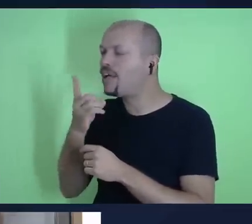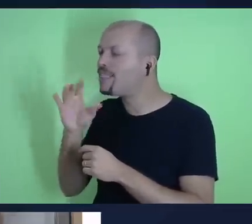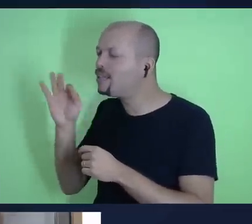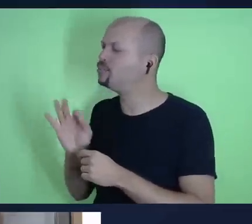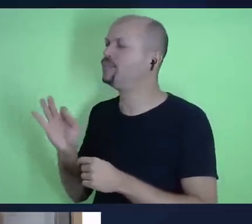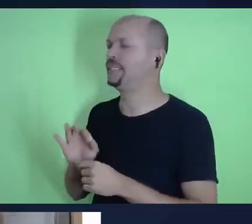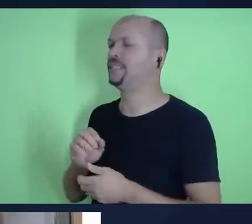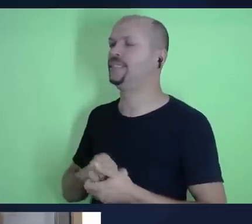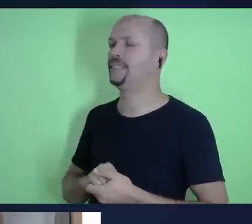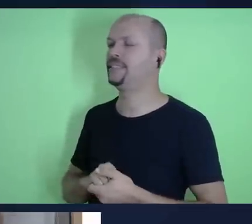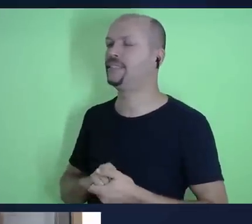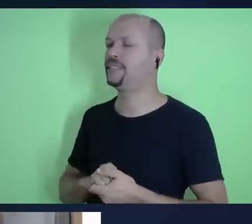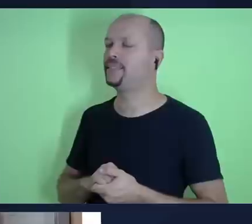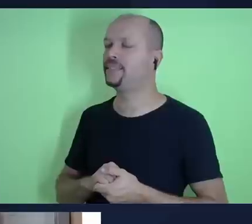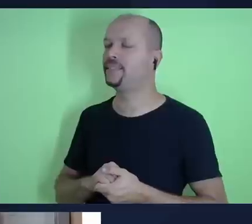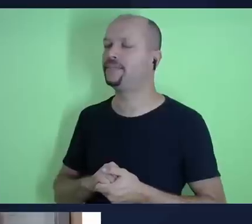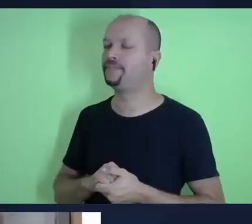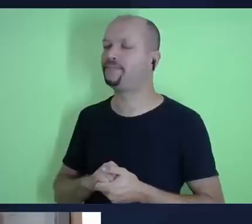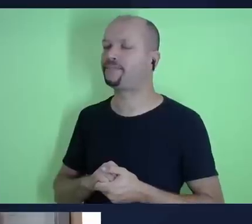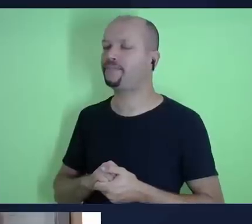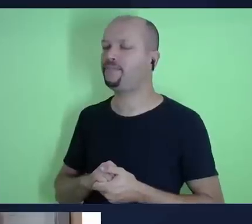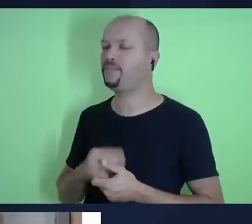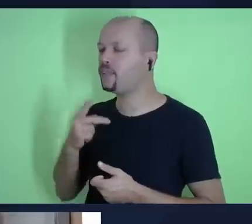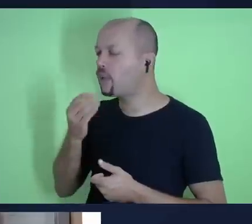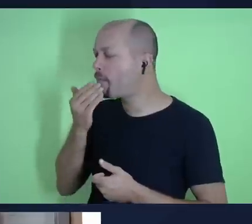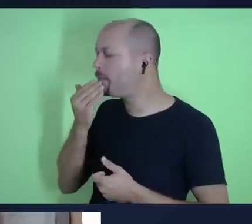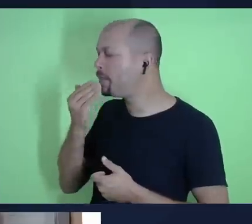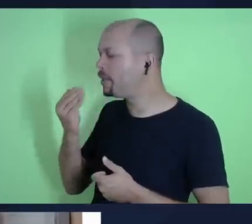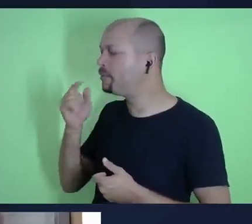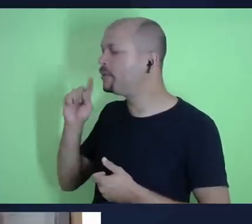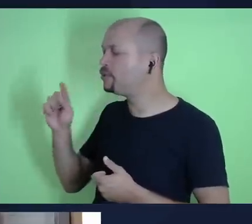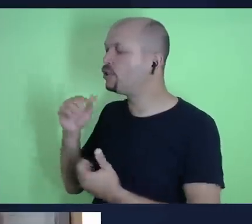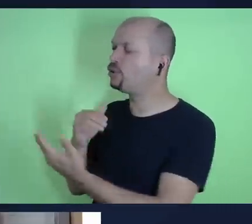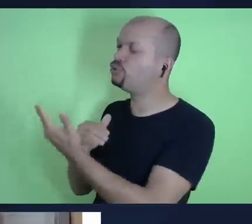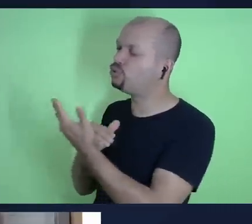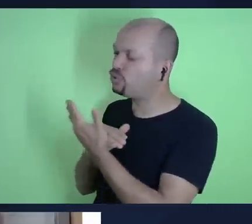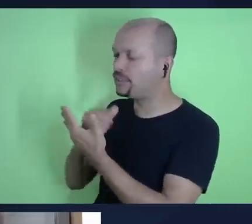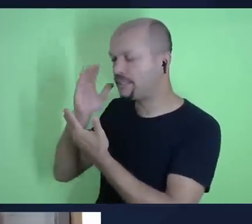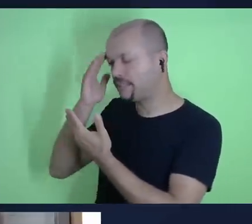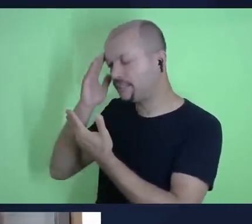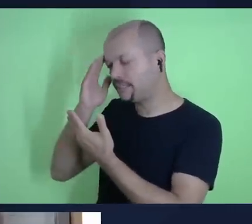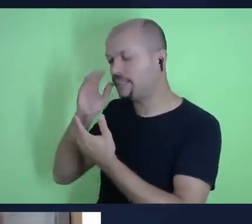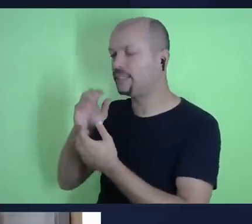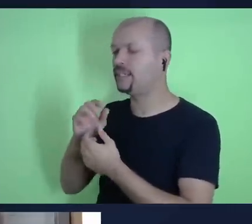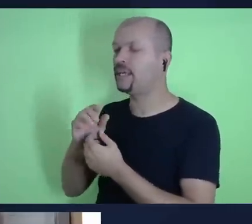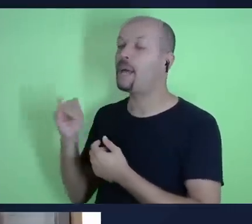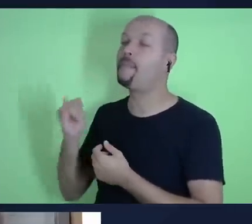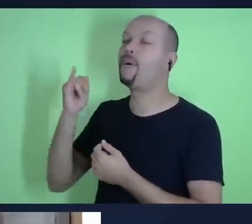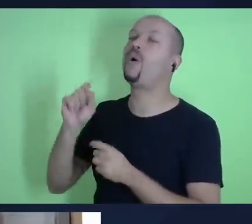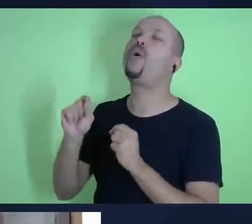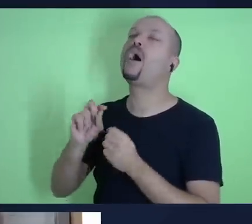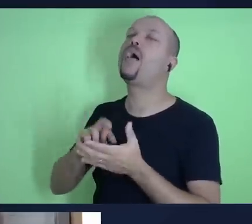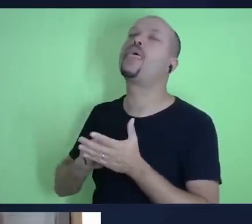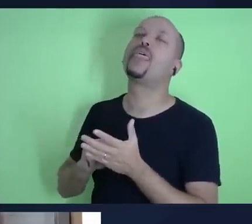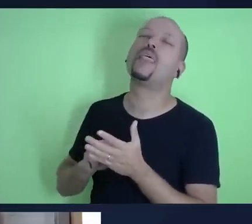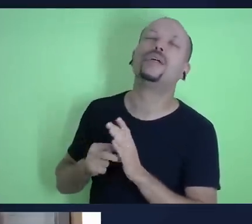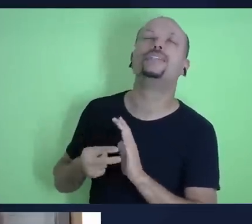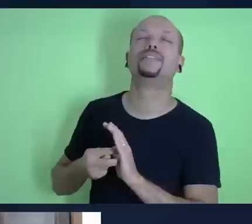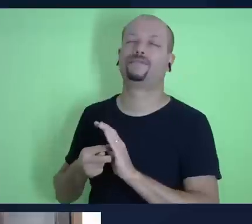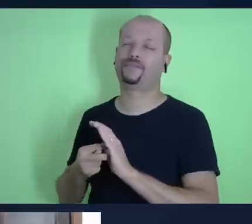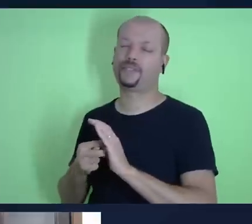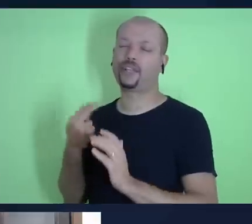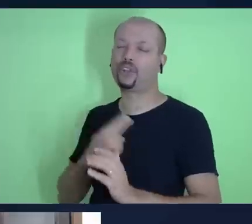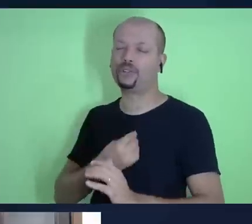% e nós te pedimos Senhor que nos ajudes a entendermos a importância o significado disso para a nossa